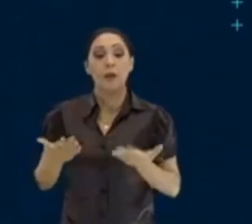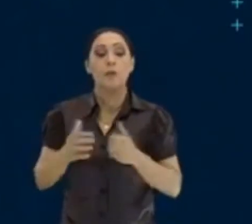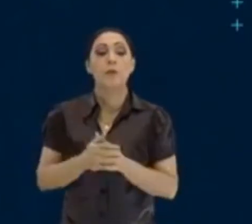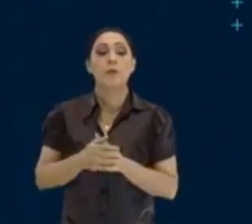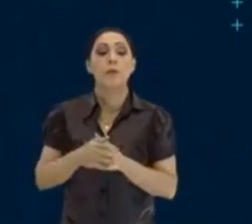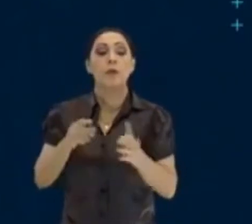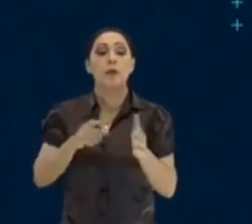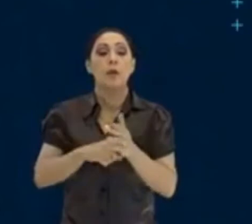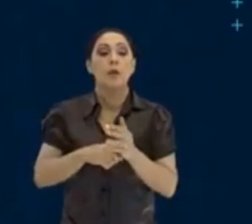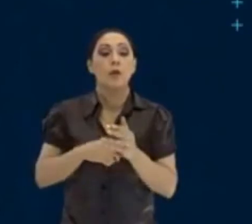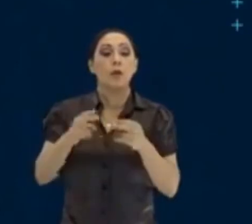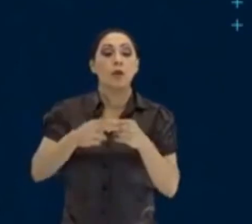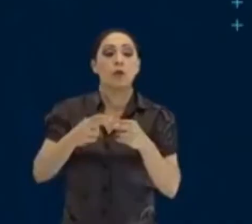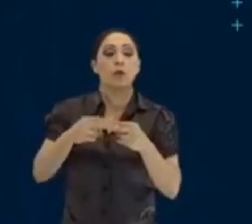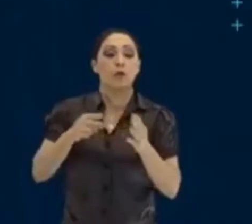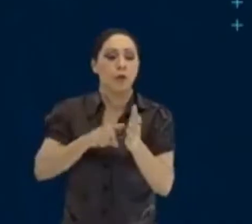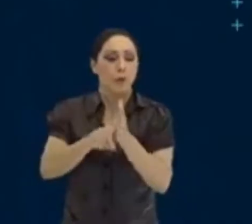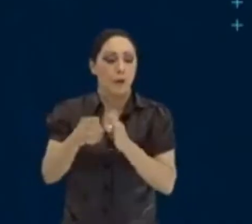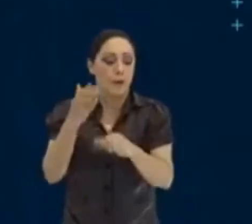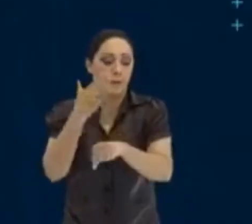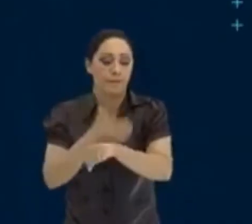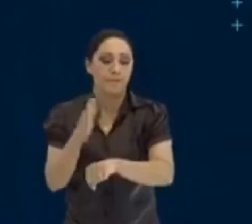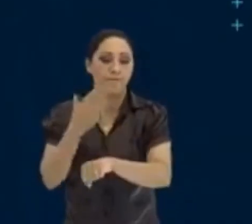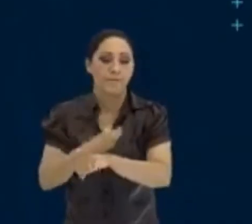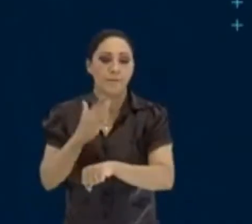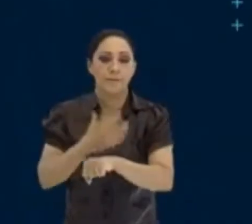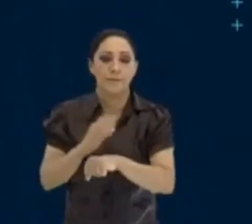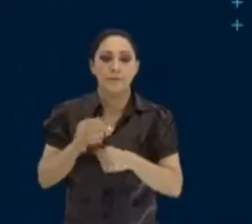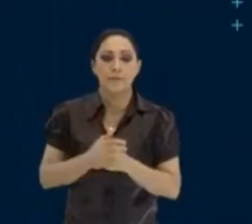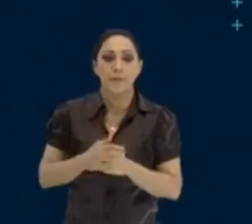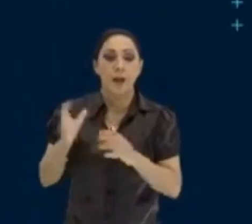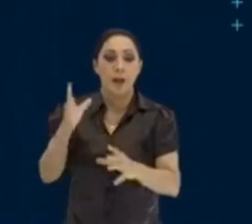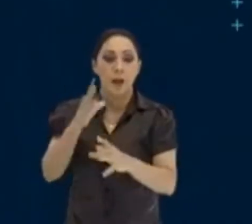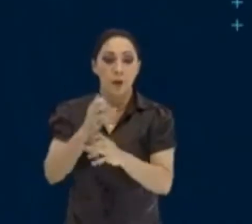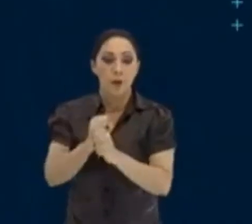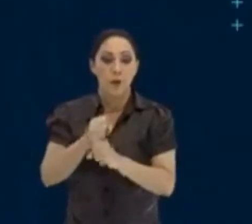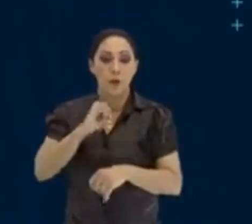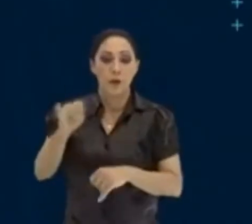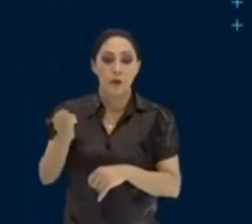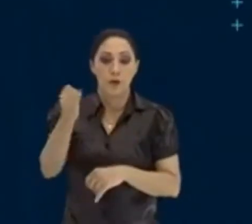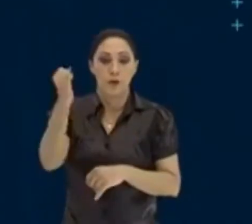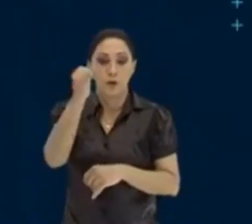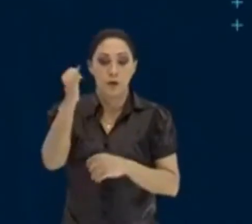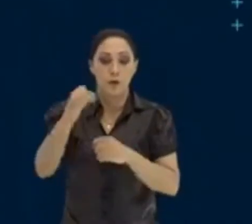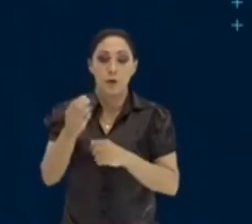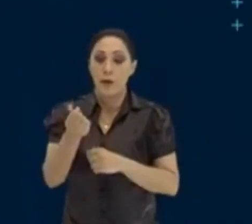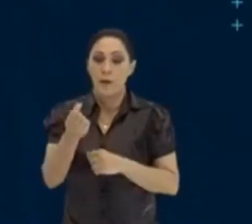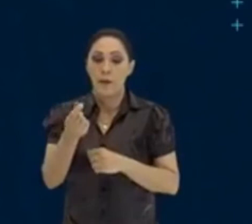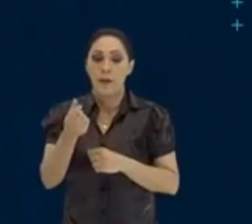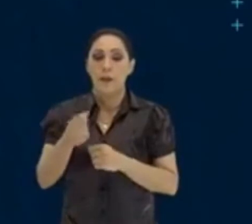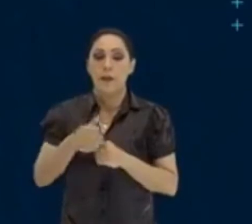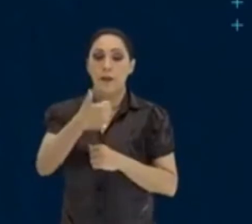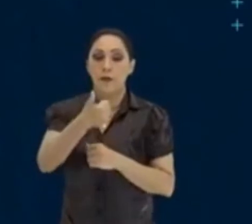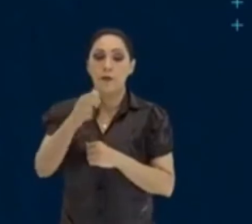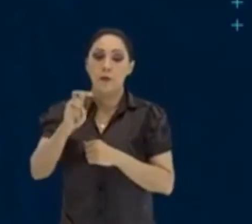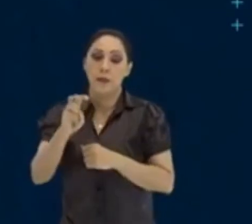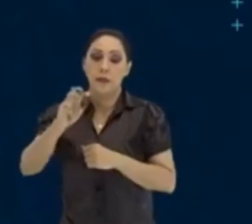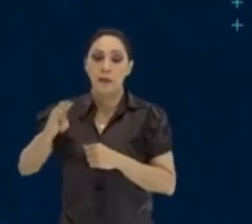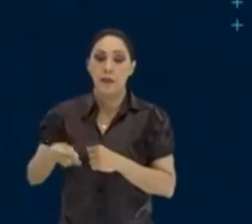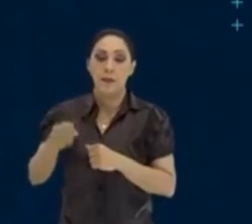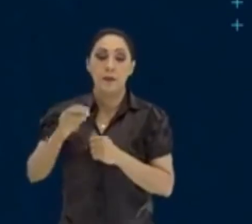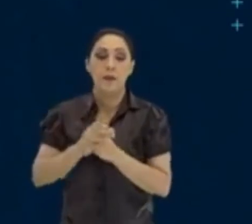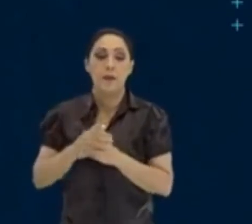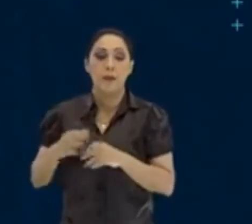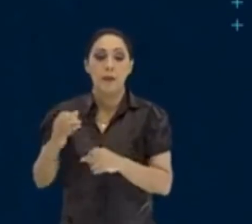questão aqui pra dar uma aquecida, não é? Calcule os juros que renderá um capital de 15 mil reais aplicado a uma taxa de juros